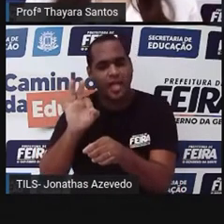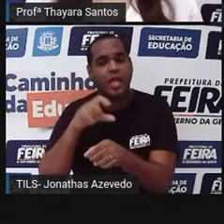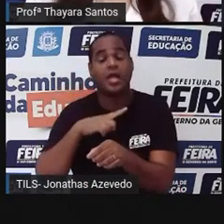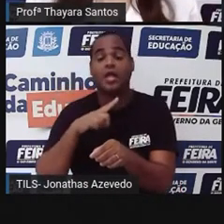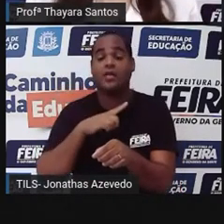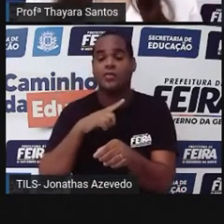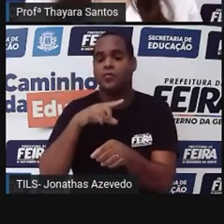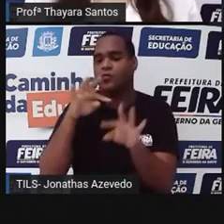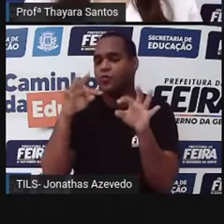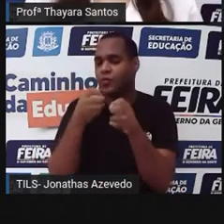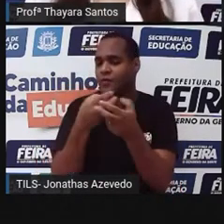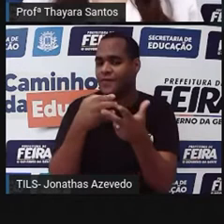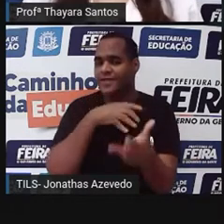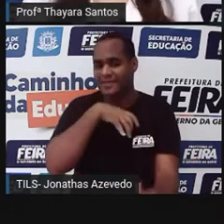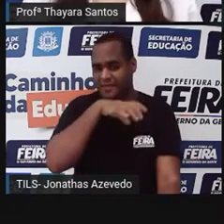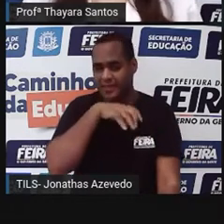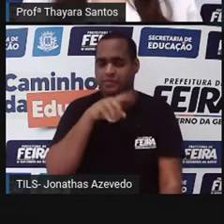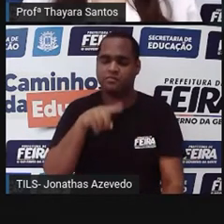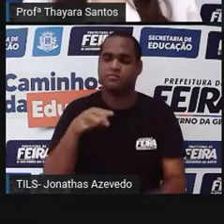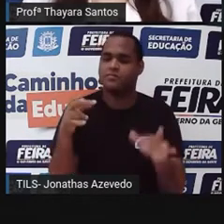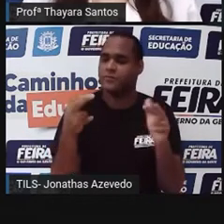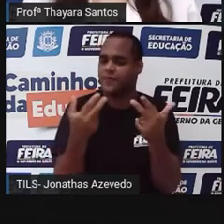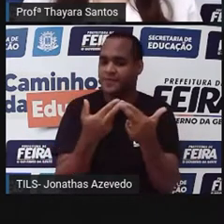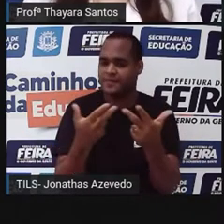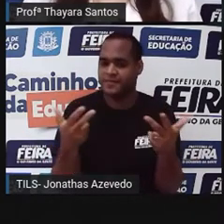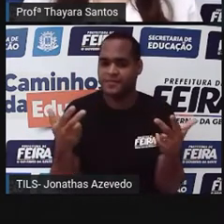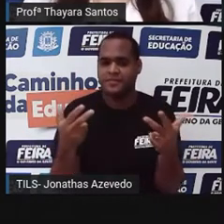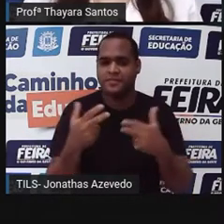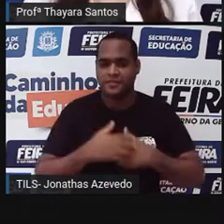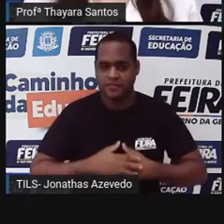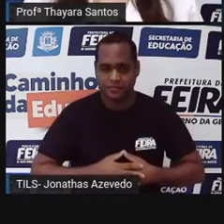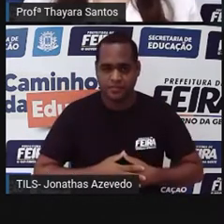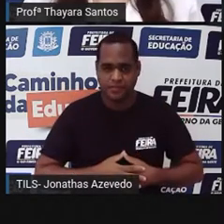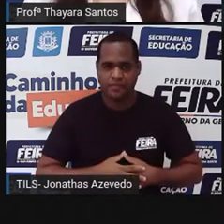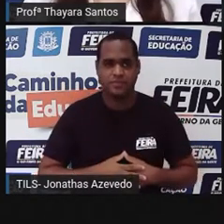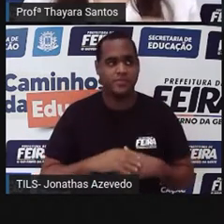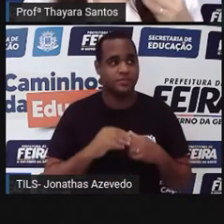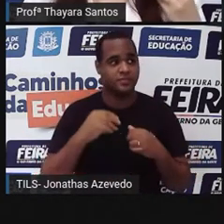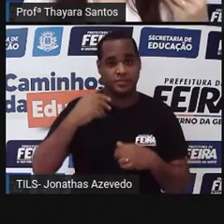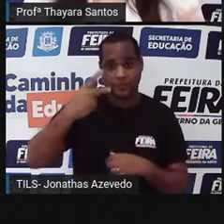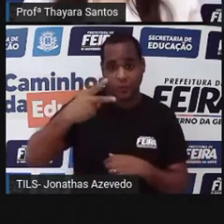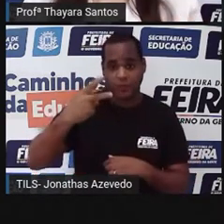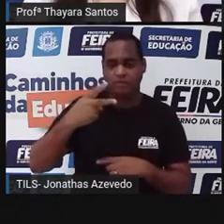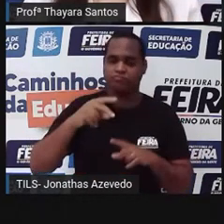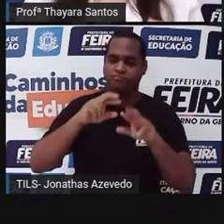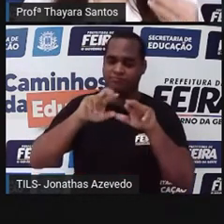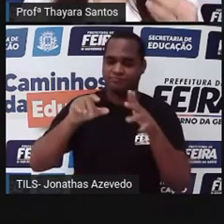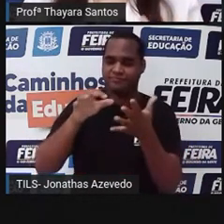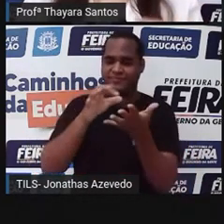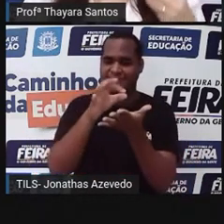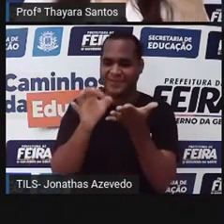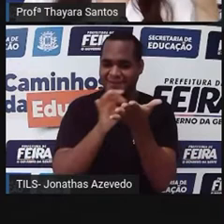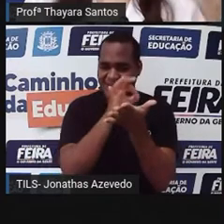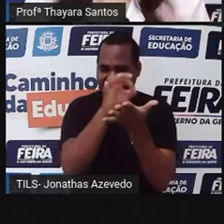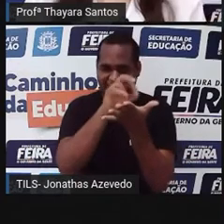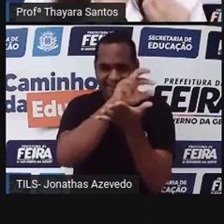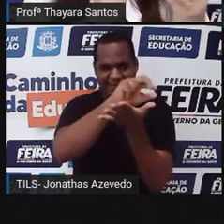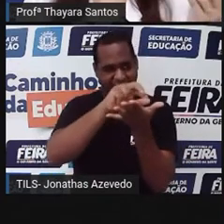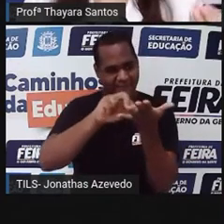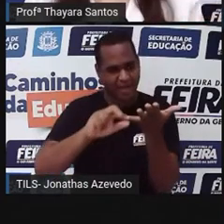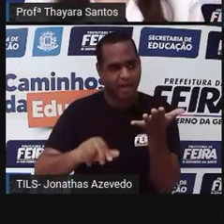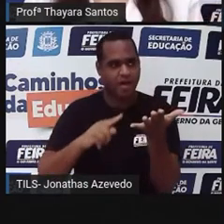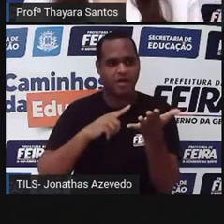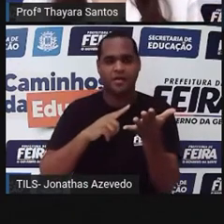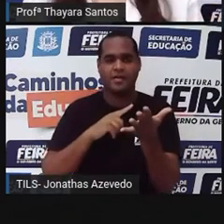são desse jeito. Segunda característica é que os animais são pluricelulares. Essa palavrinha pluri, esse